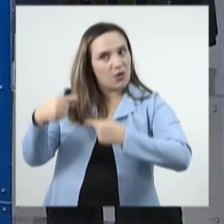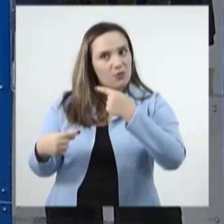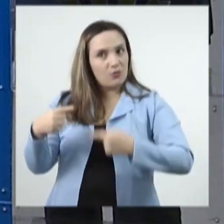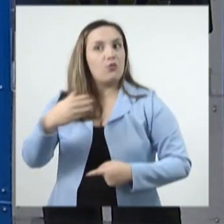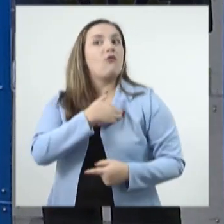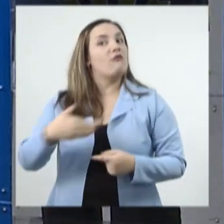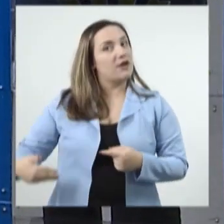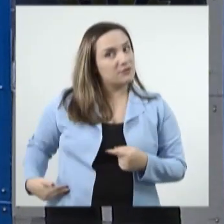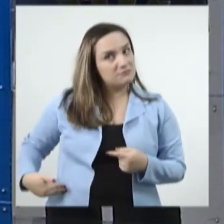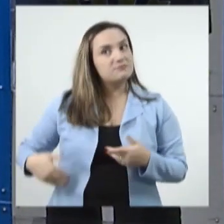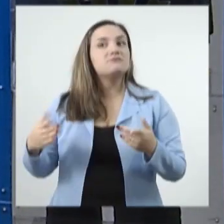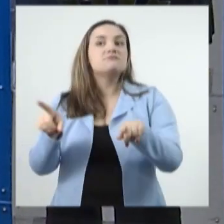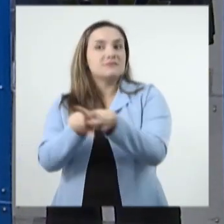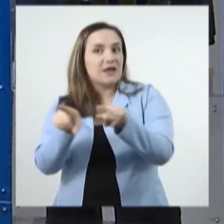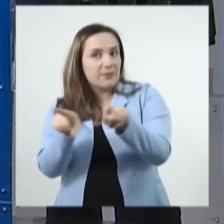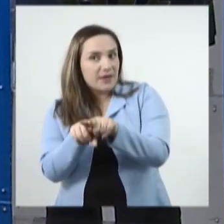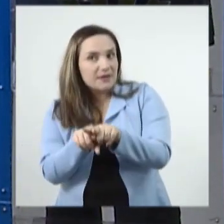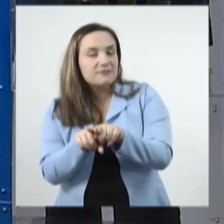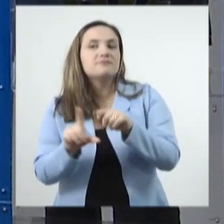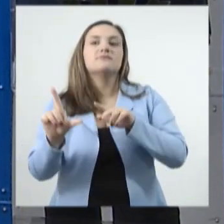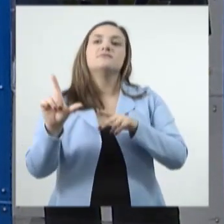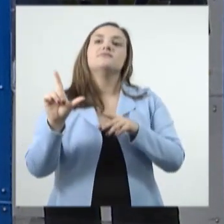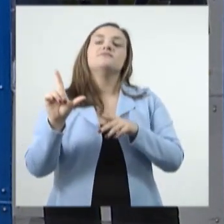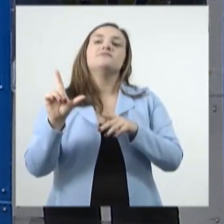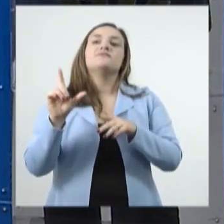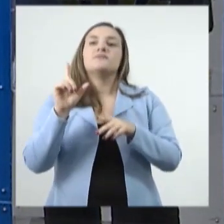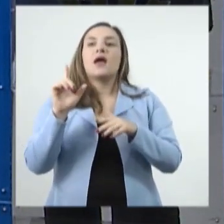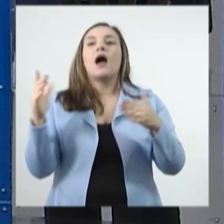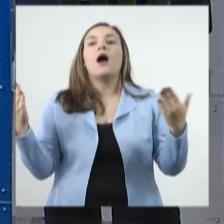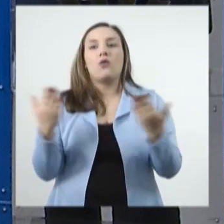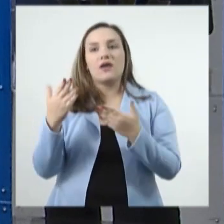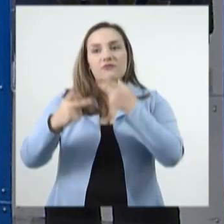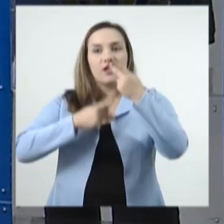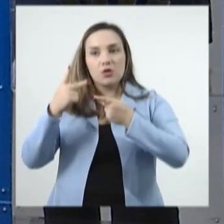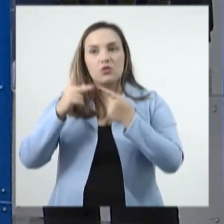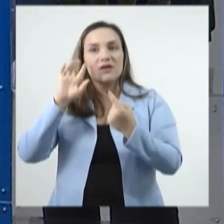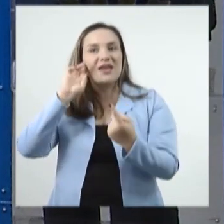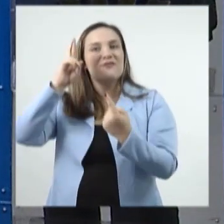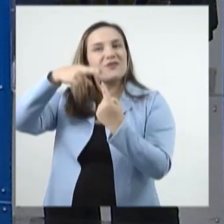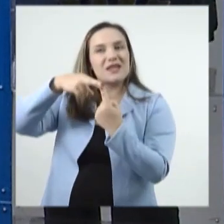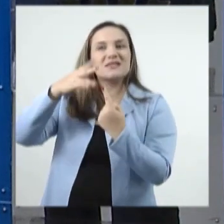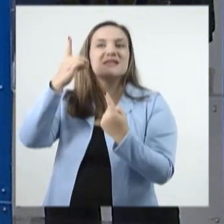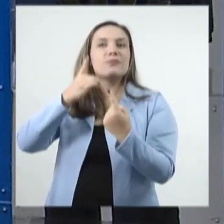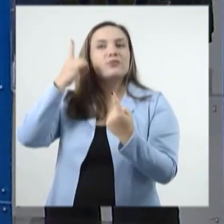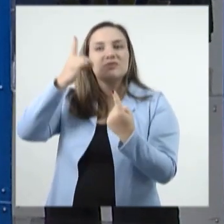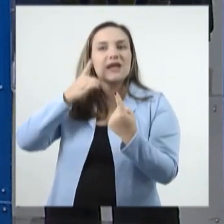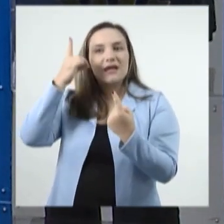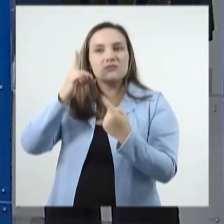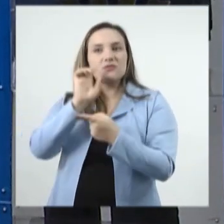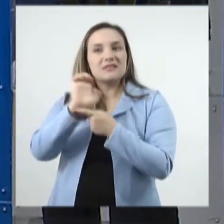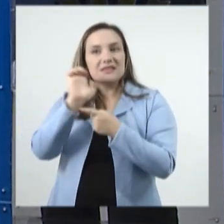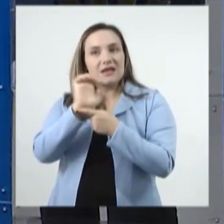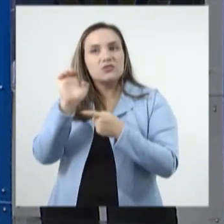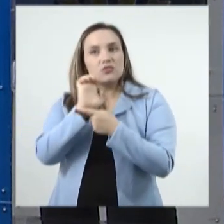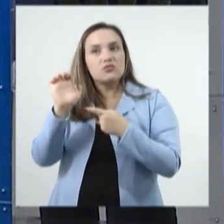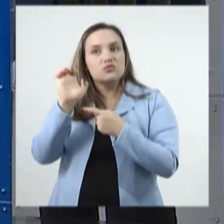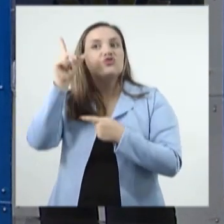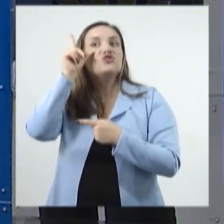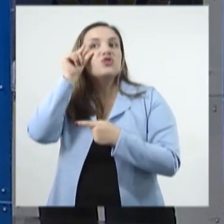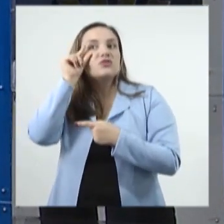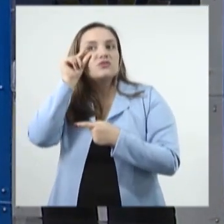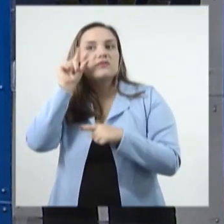-antagrossense. Em sua fala, representando os deputados estaduais, de maneira geral, o presidente Gerson Claro,